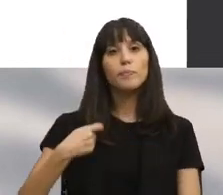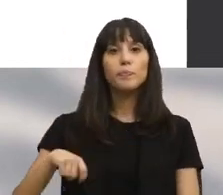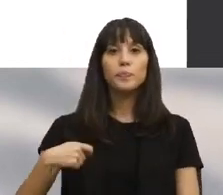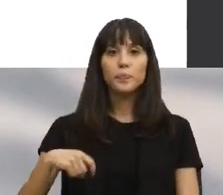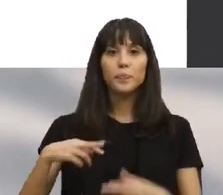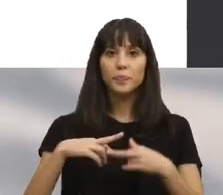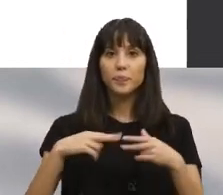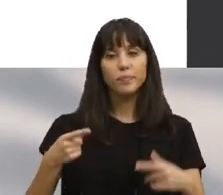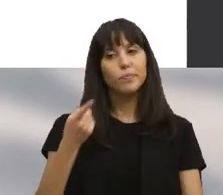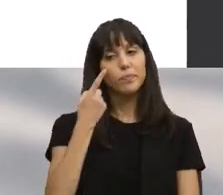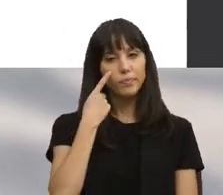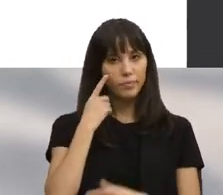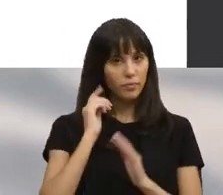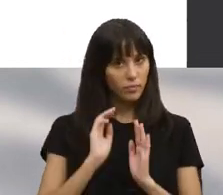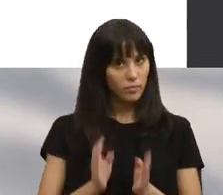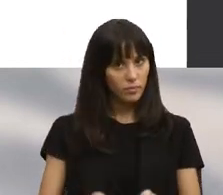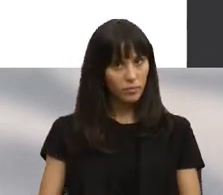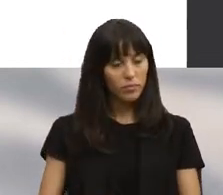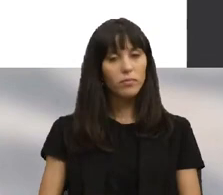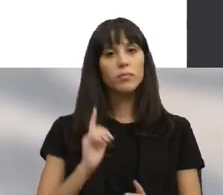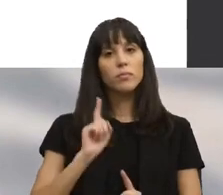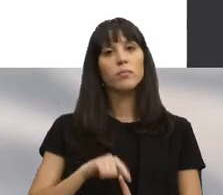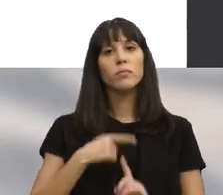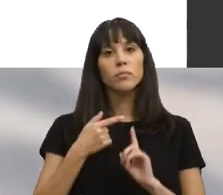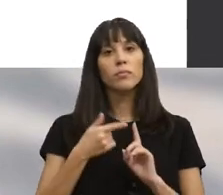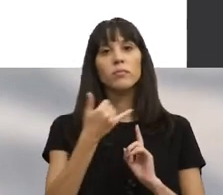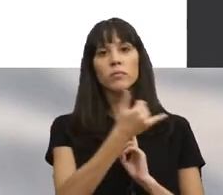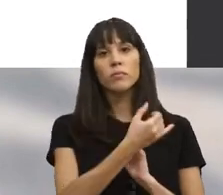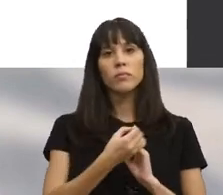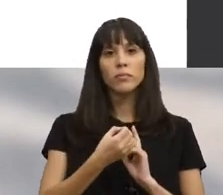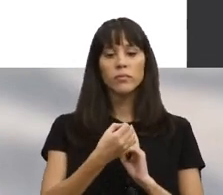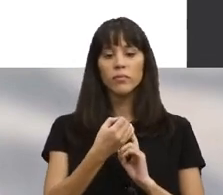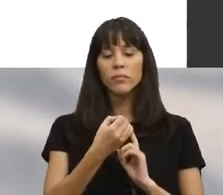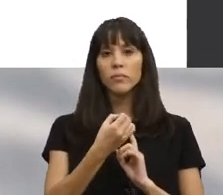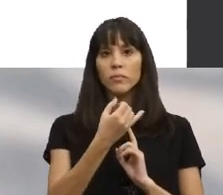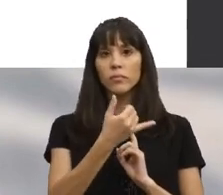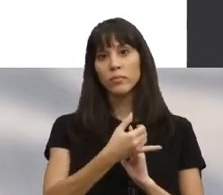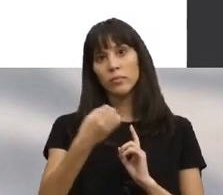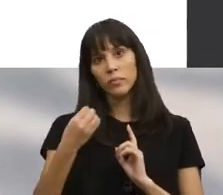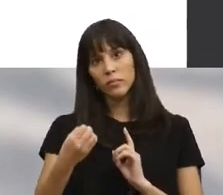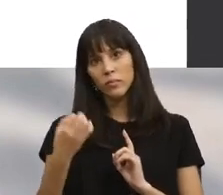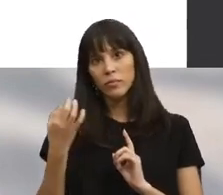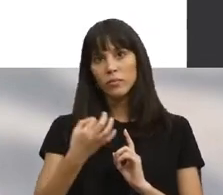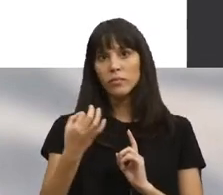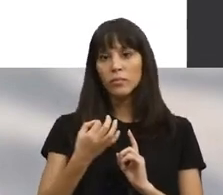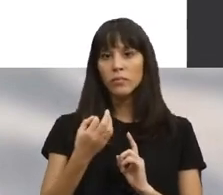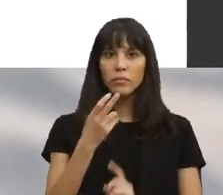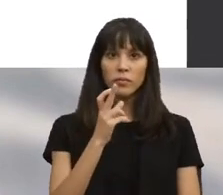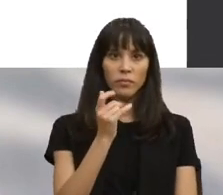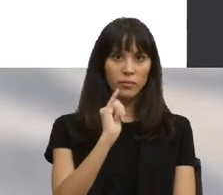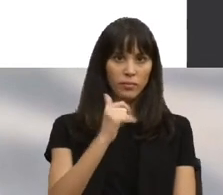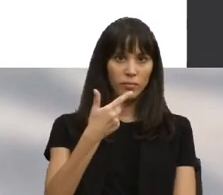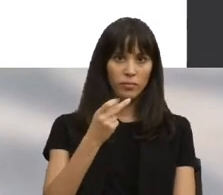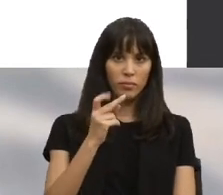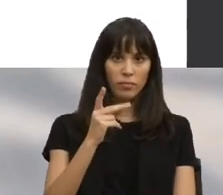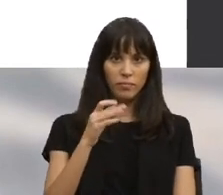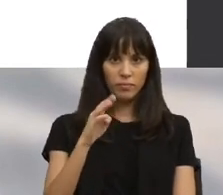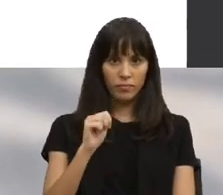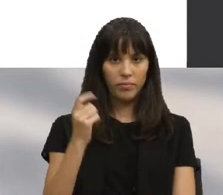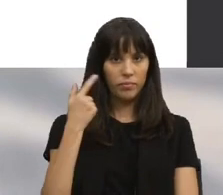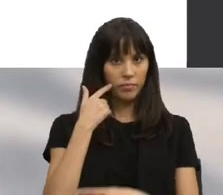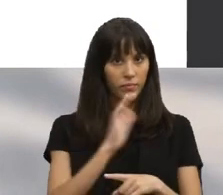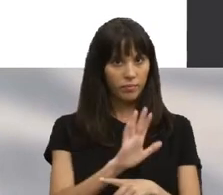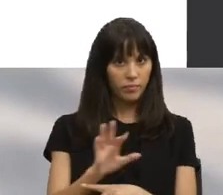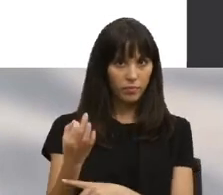Câmara já conhece. Em 2020, esta ideia tinha sido apresentada por Rui Tavares e pelo